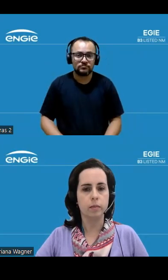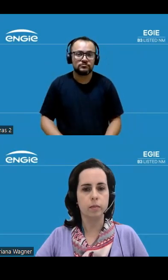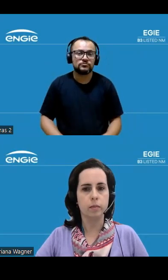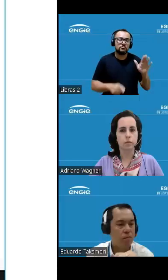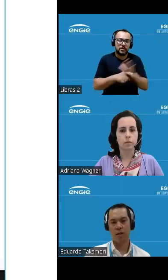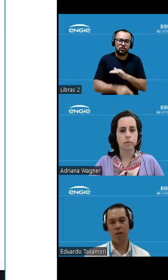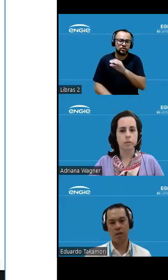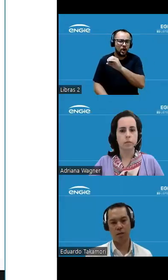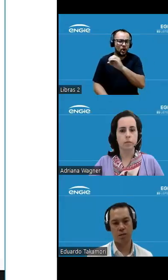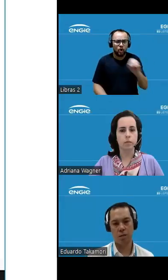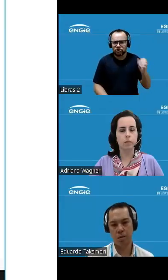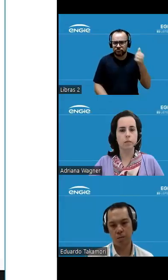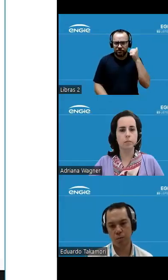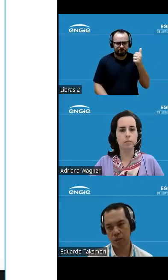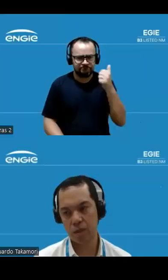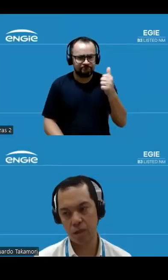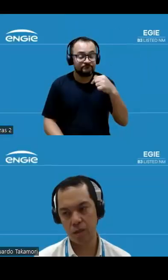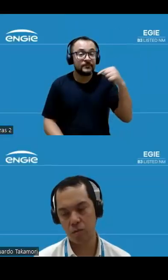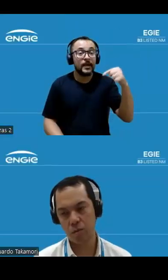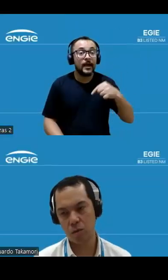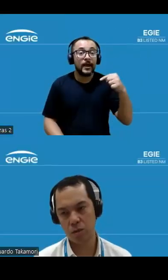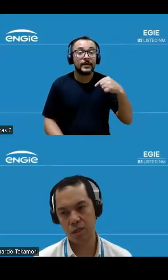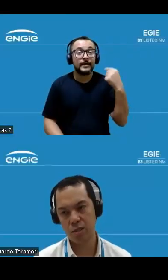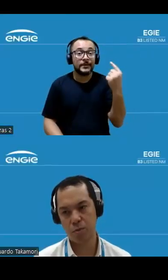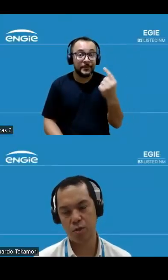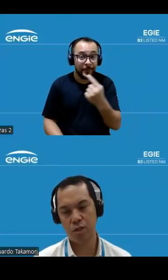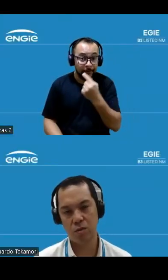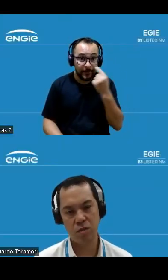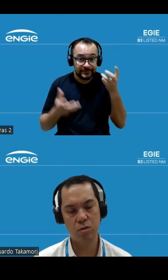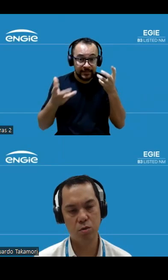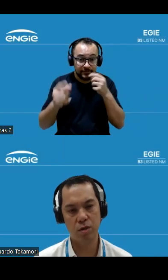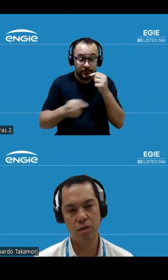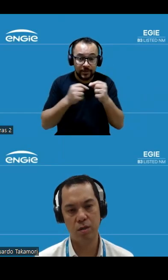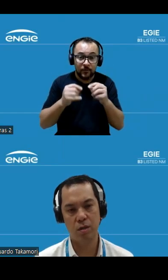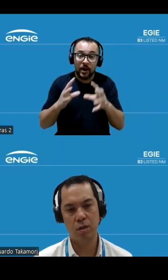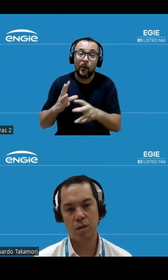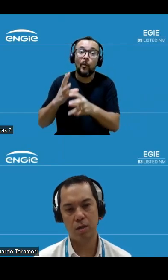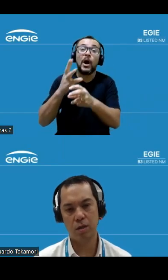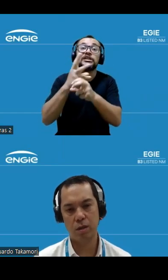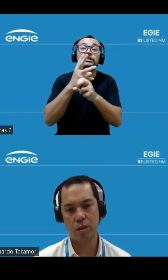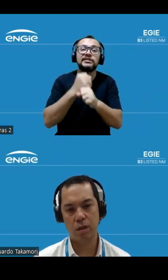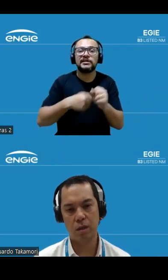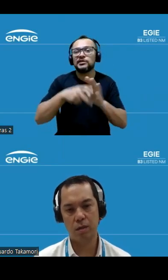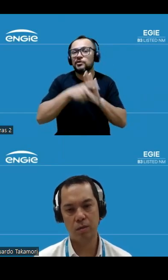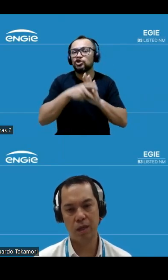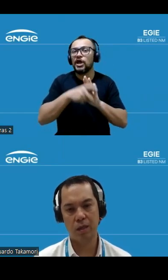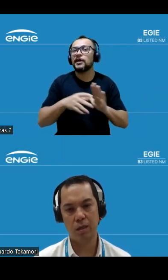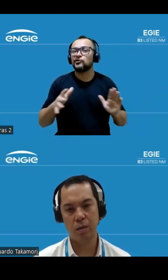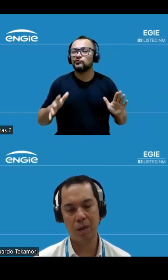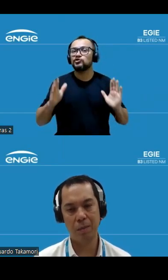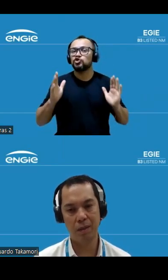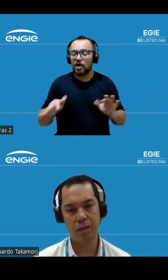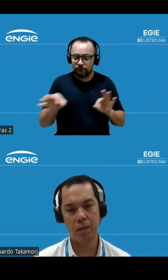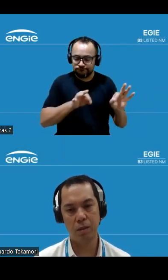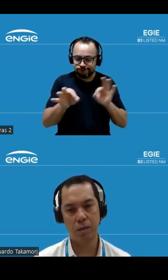Isabela aqui a gente sempre busca ter uma quantidade de projetos em estoque que tenha